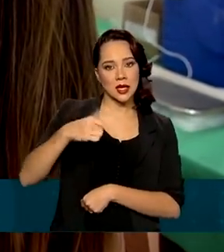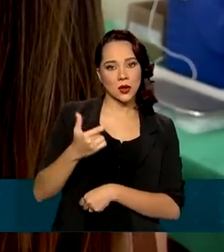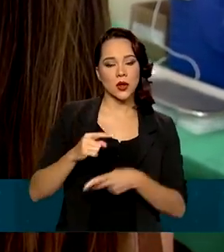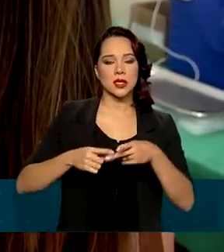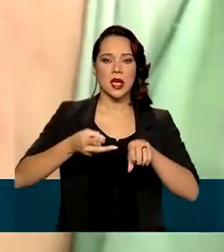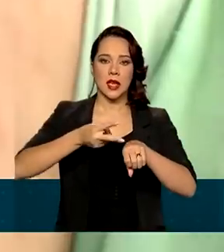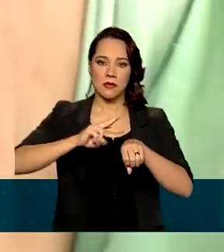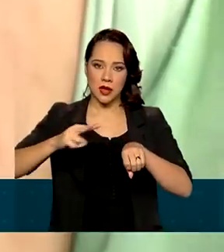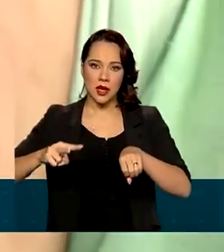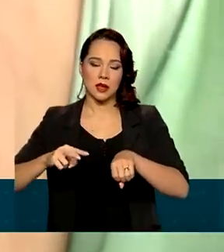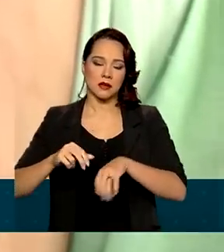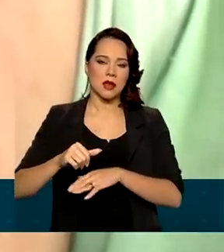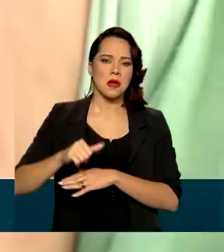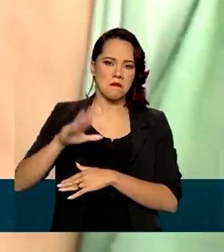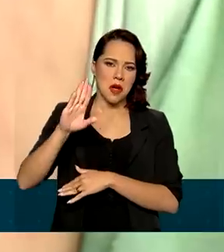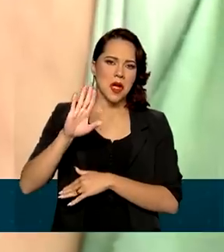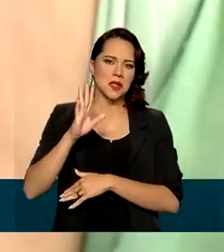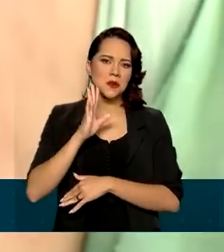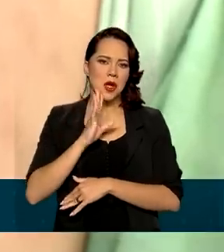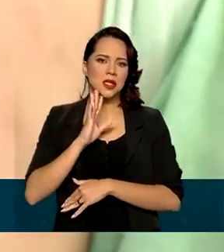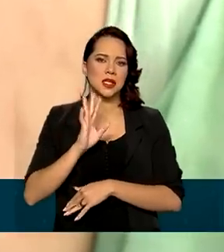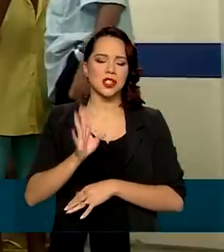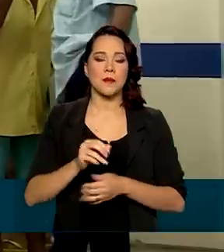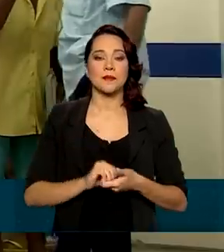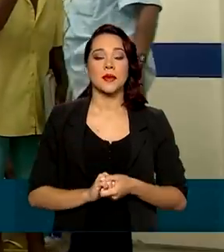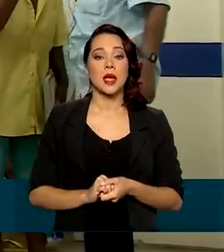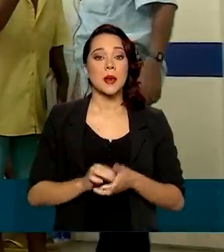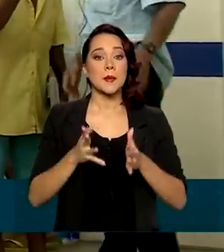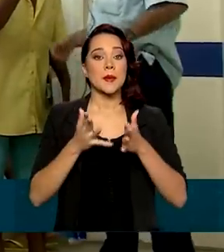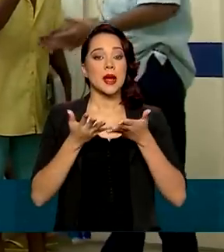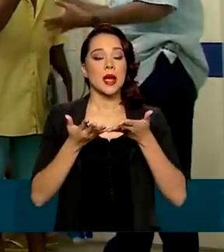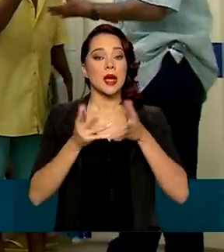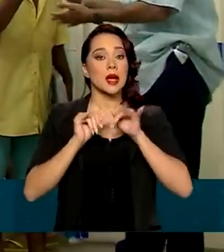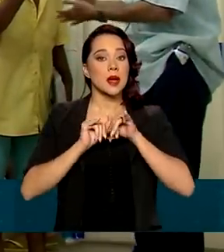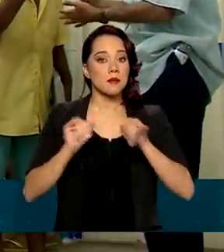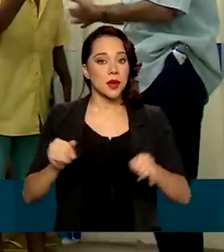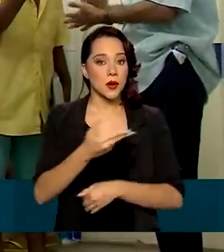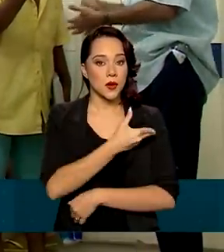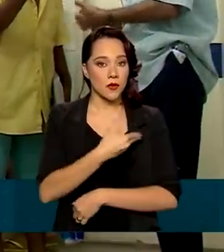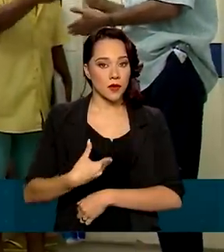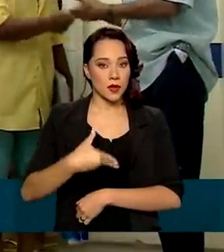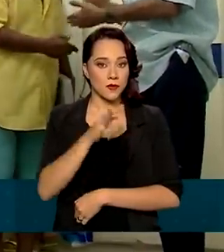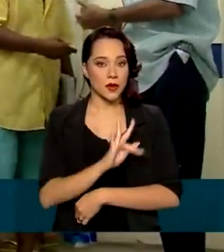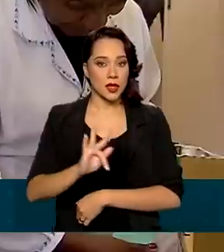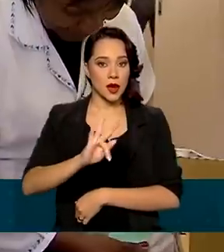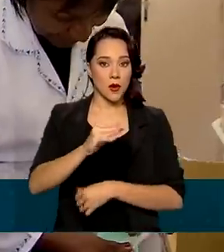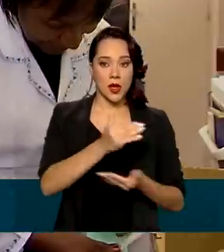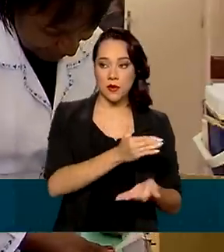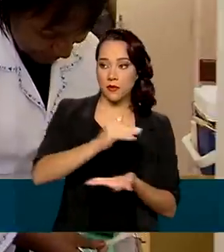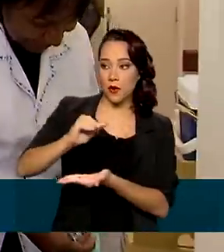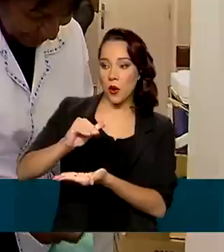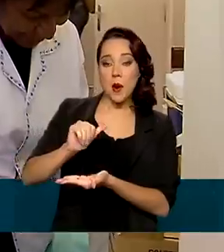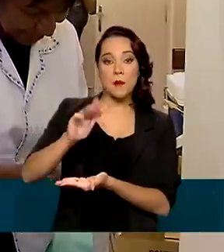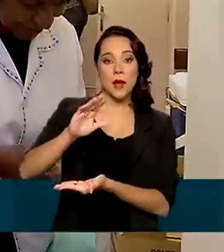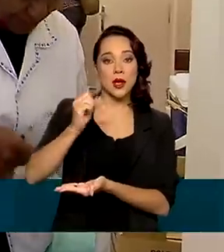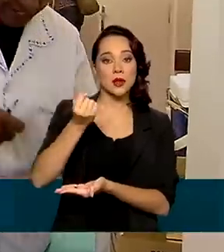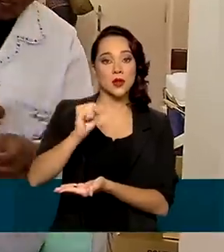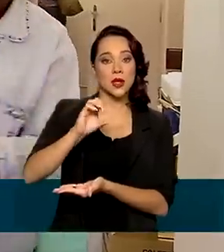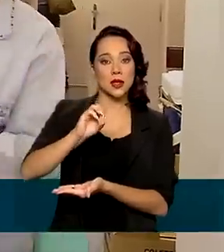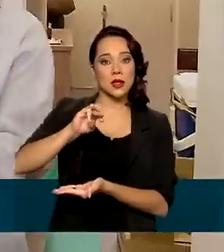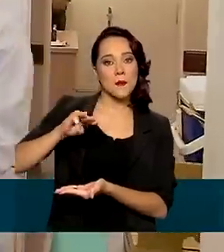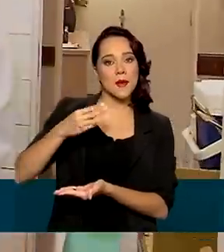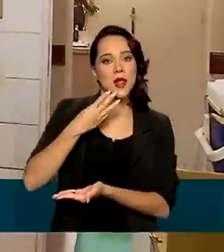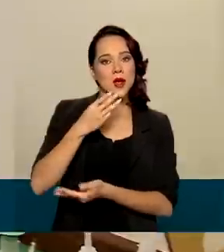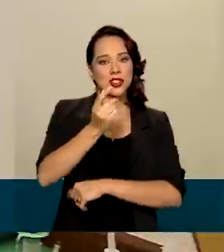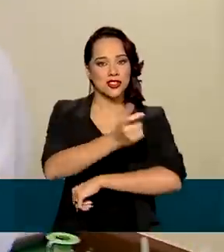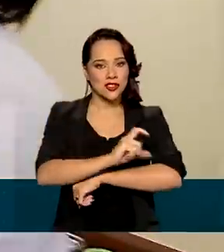variantes há mais tempo conhecidas. Para a campanha, o governo federal enviou aos estados e municípios mais de 80 milhões